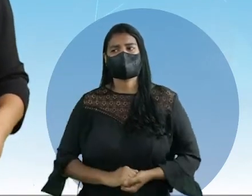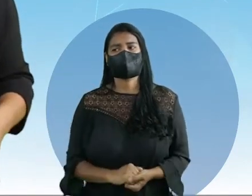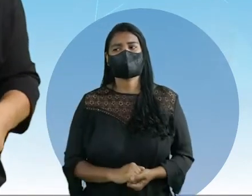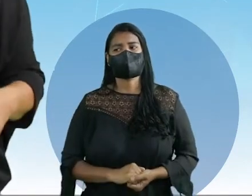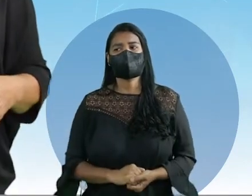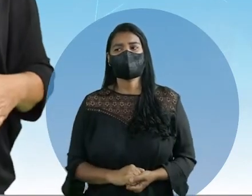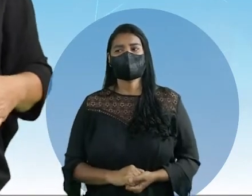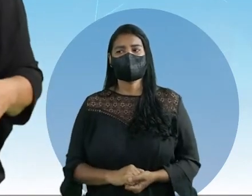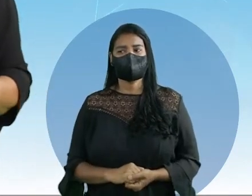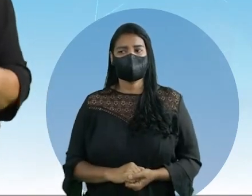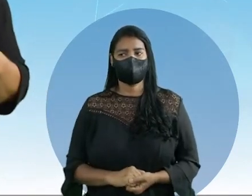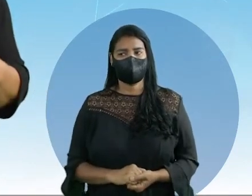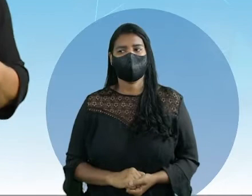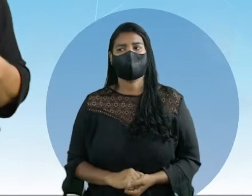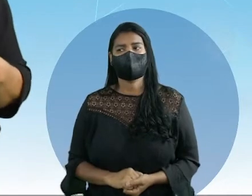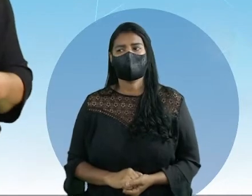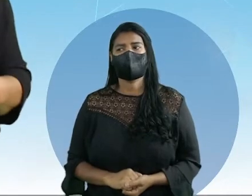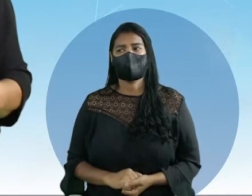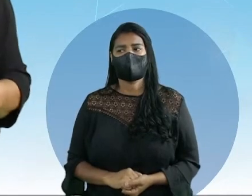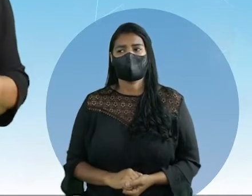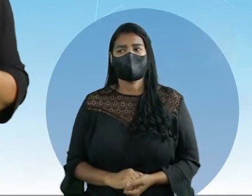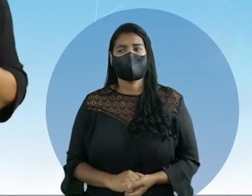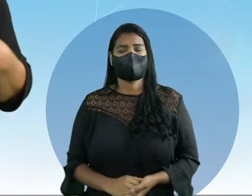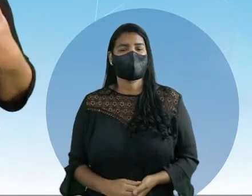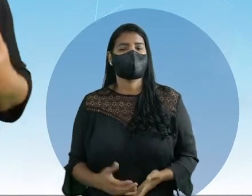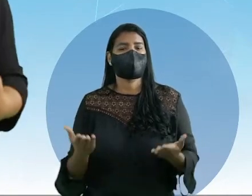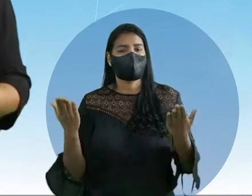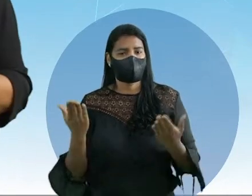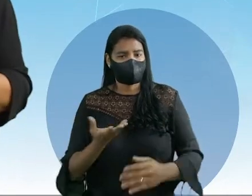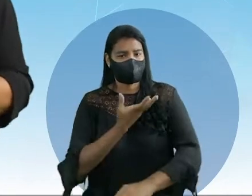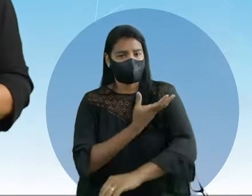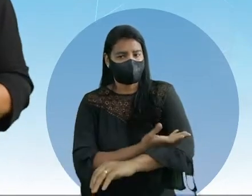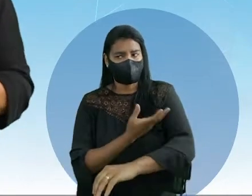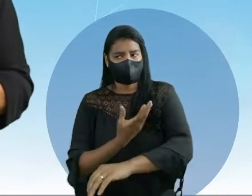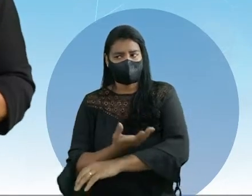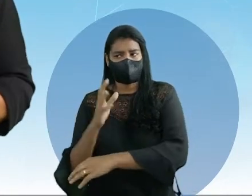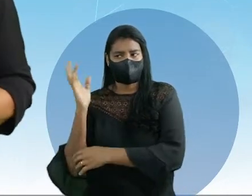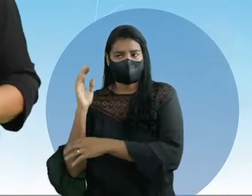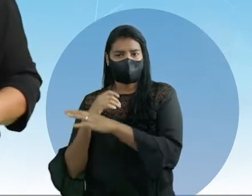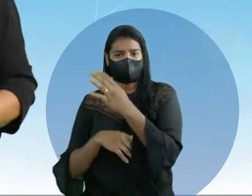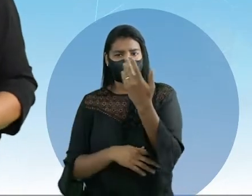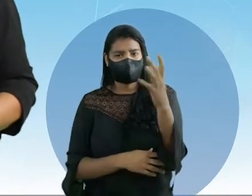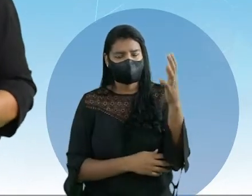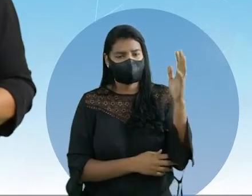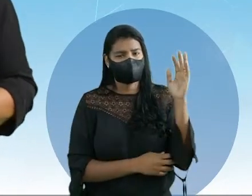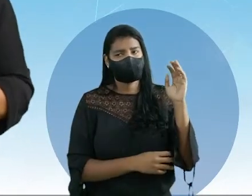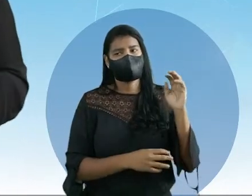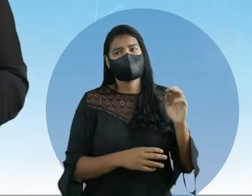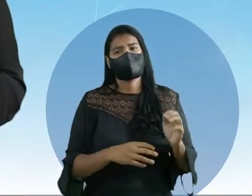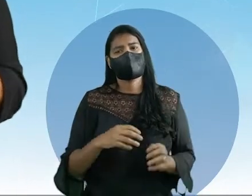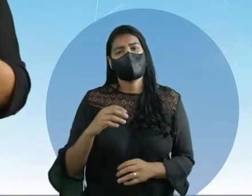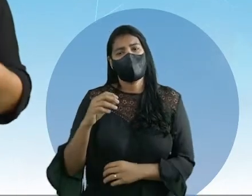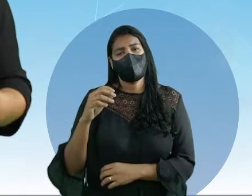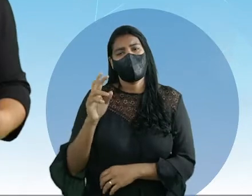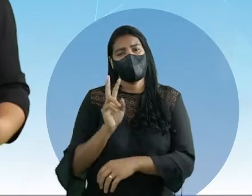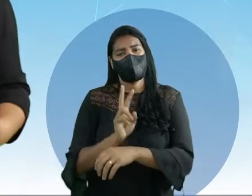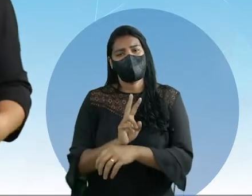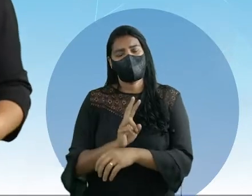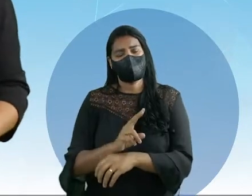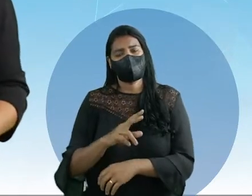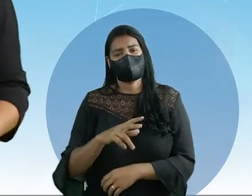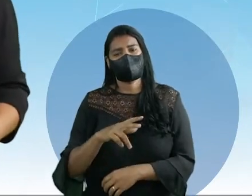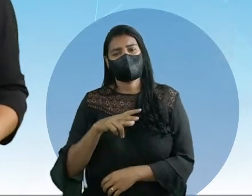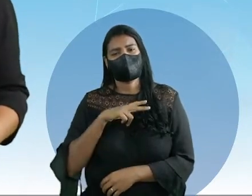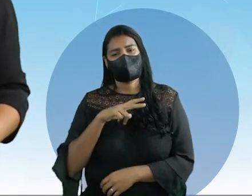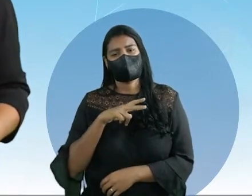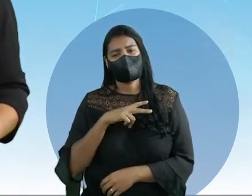Então, a Mata Atlântica do Sudeste, formada pelo Parque Nacional do Pantanal e pelas reservas subparticulares